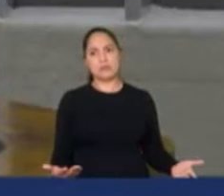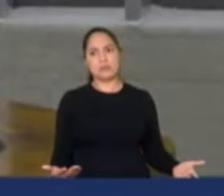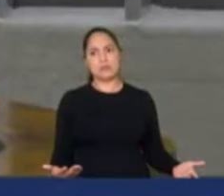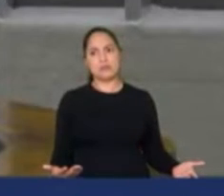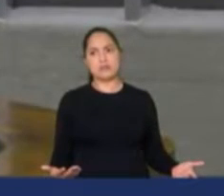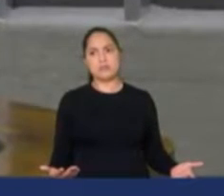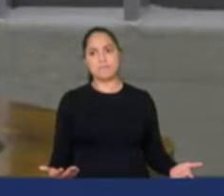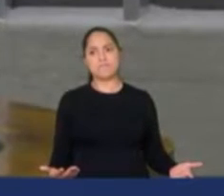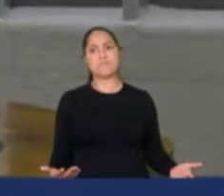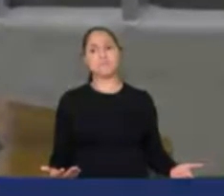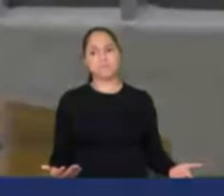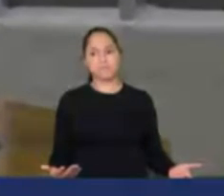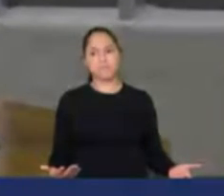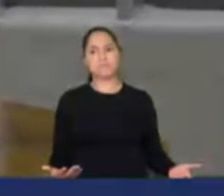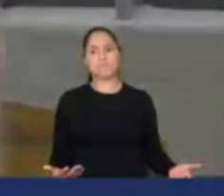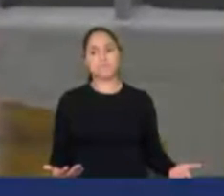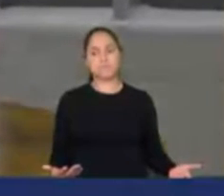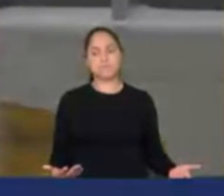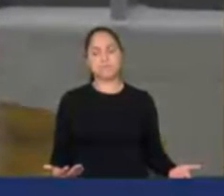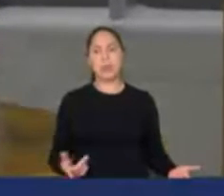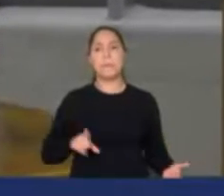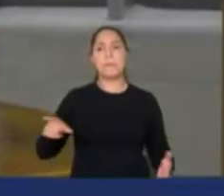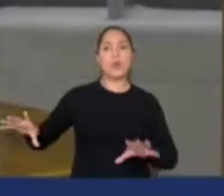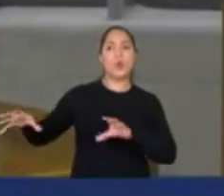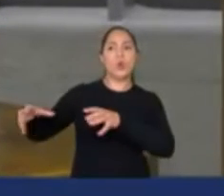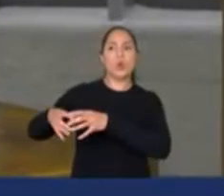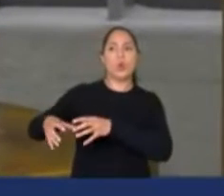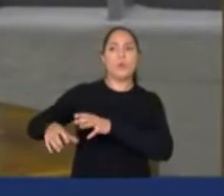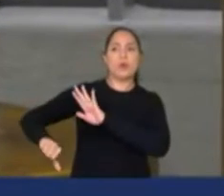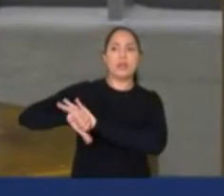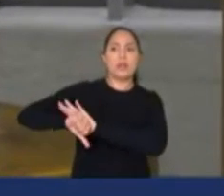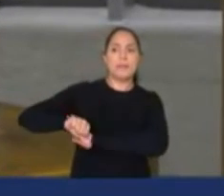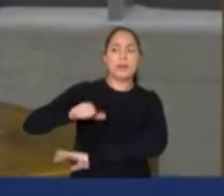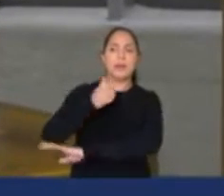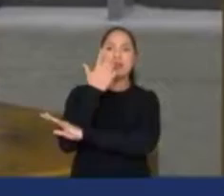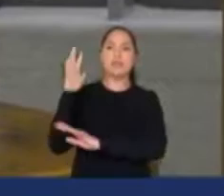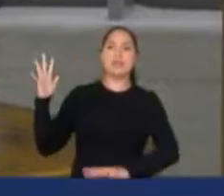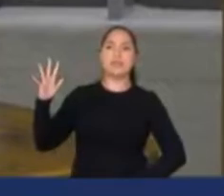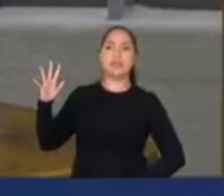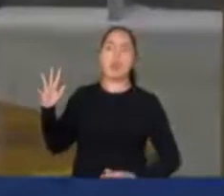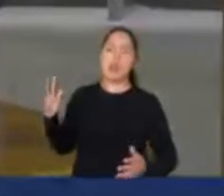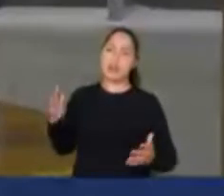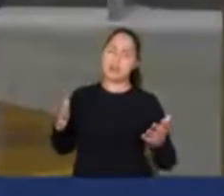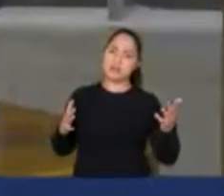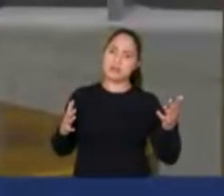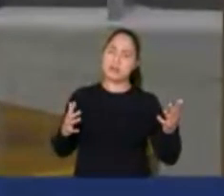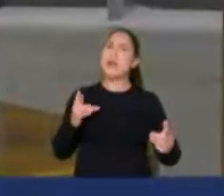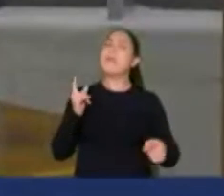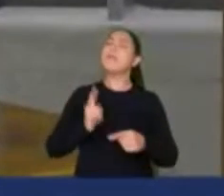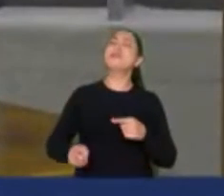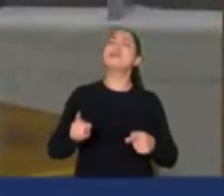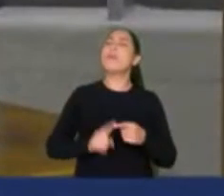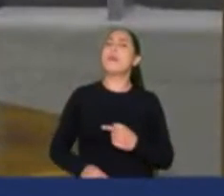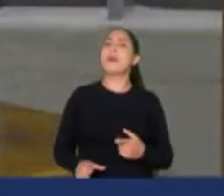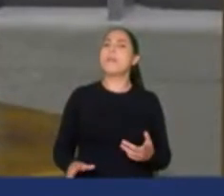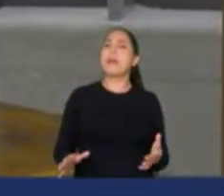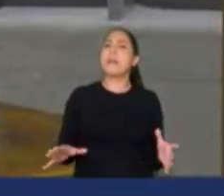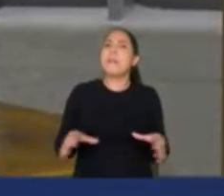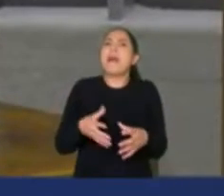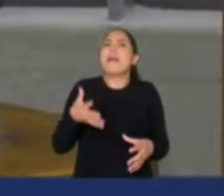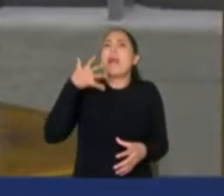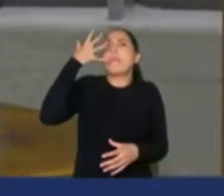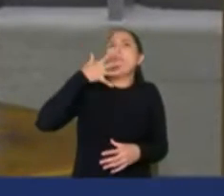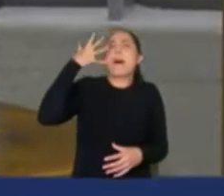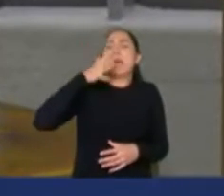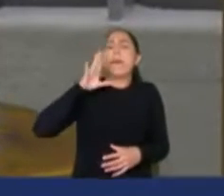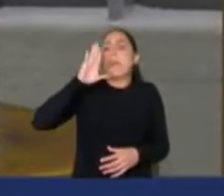pelos ilegais, pelas milícias ilegais das florestas. O problema é que o discurso bolsonarista mata